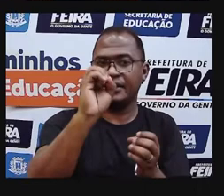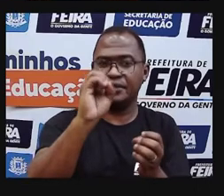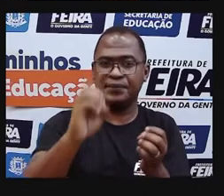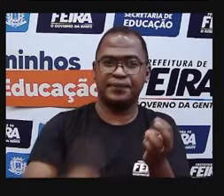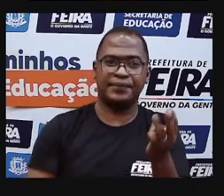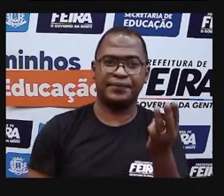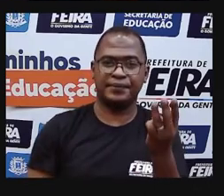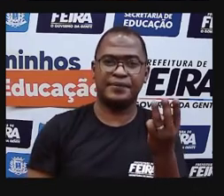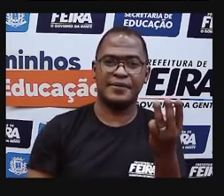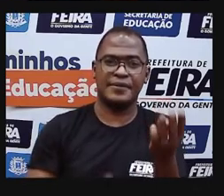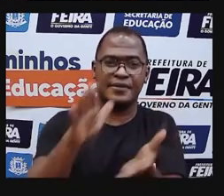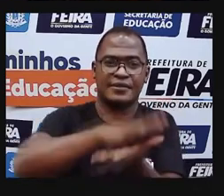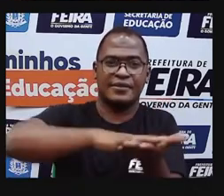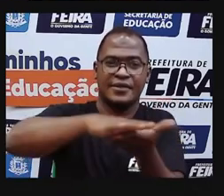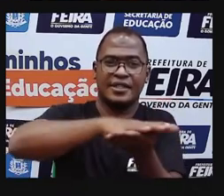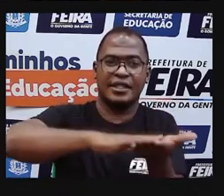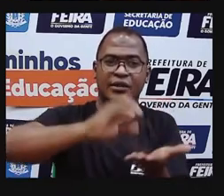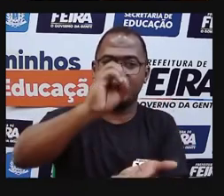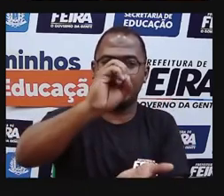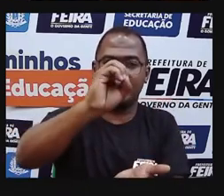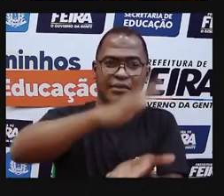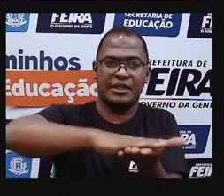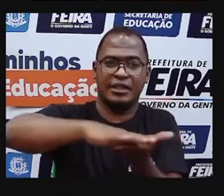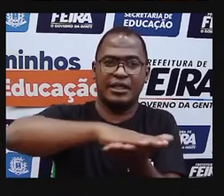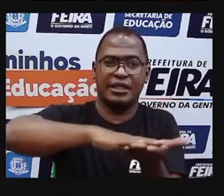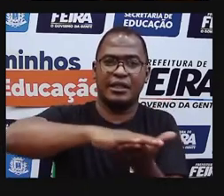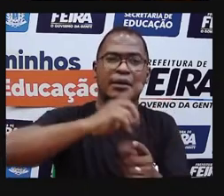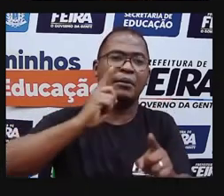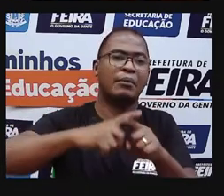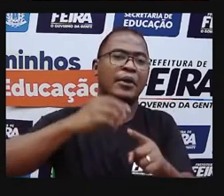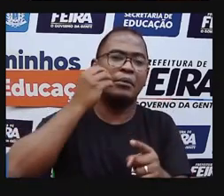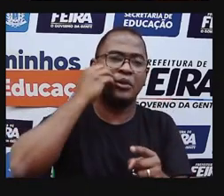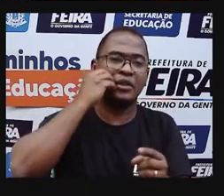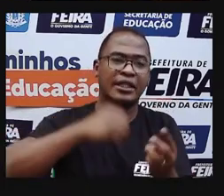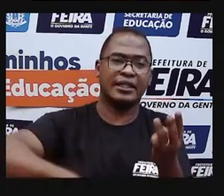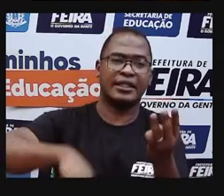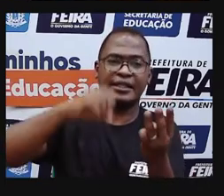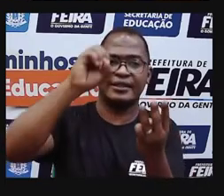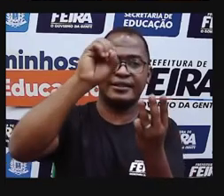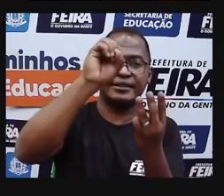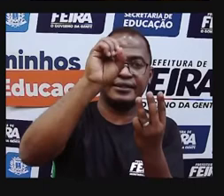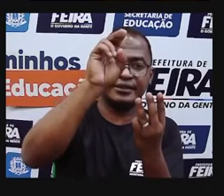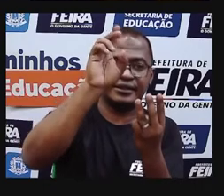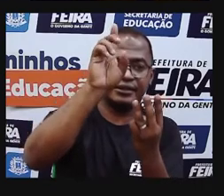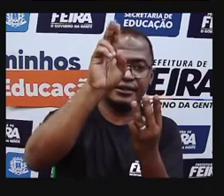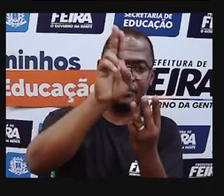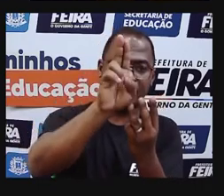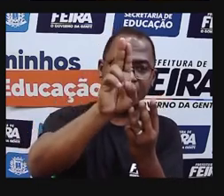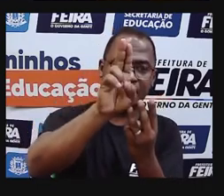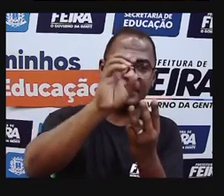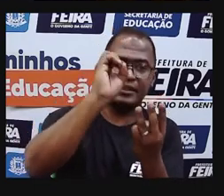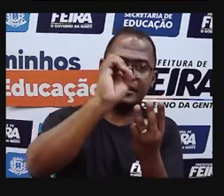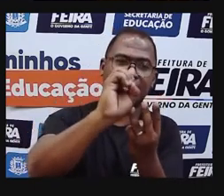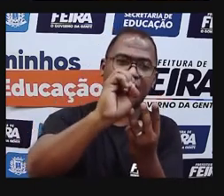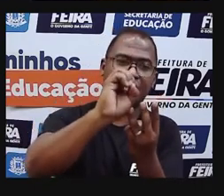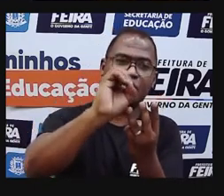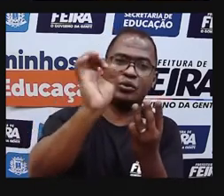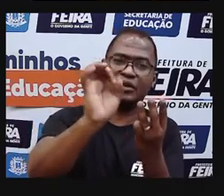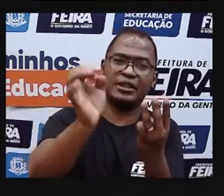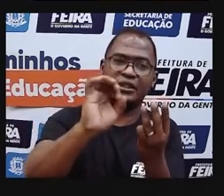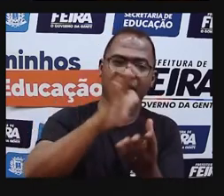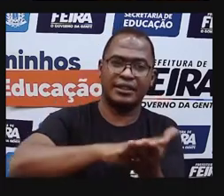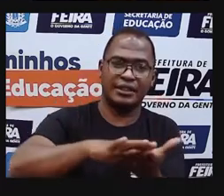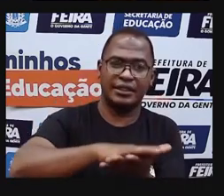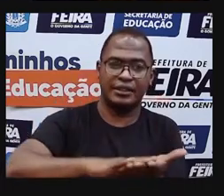gente sabe que aquele 0 representa 0 unidades. Ali é só uma dezena. Certinho, gente? Tá difícil?